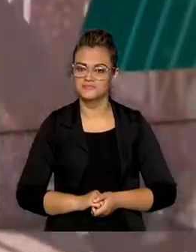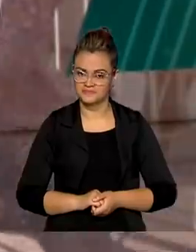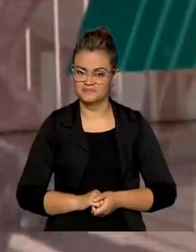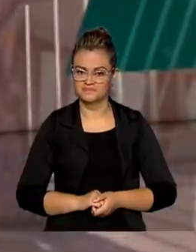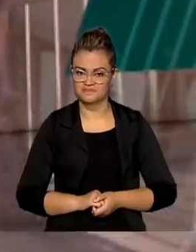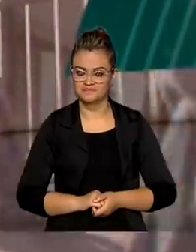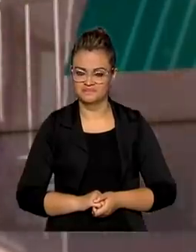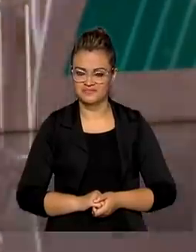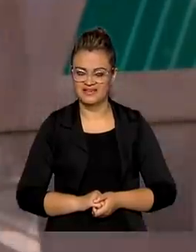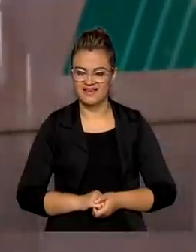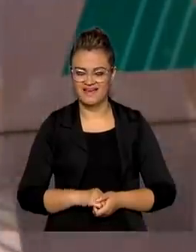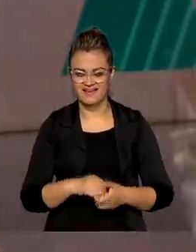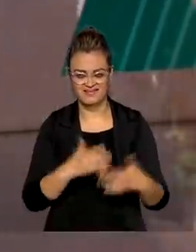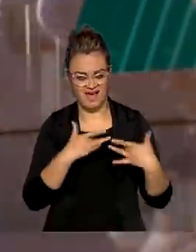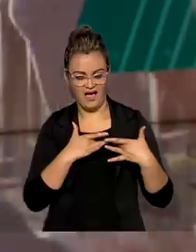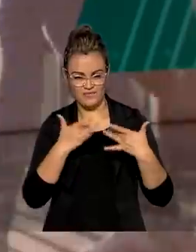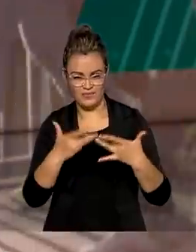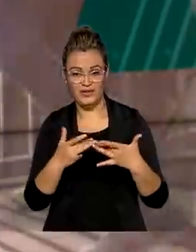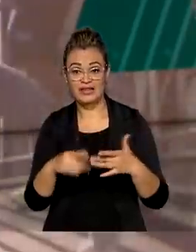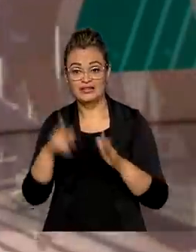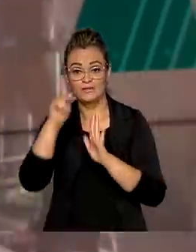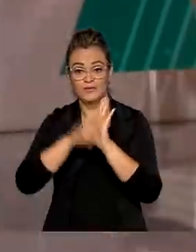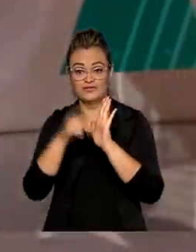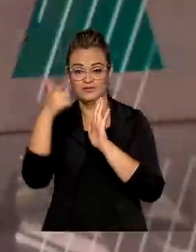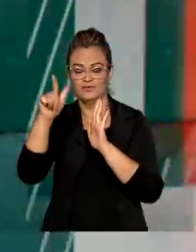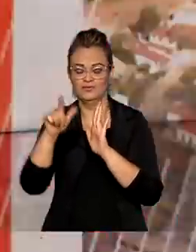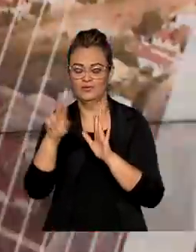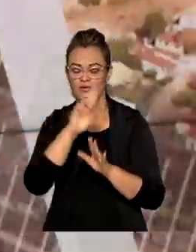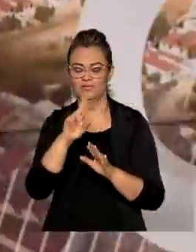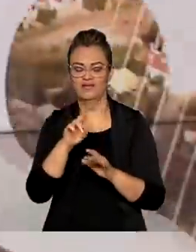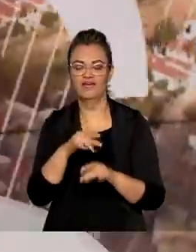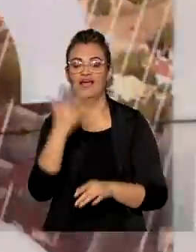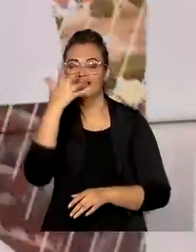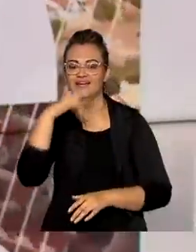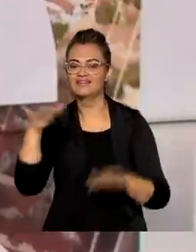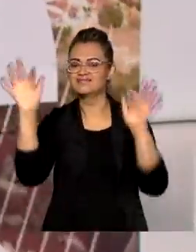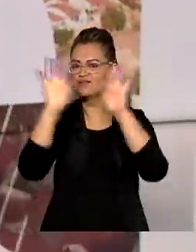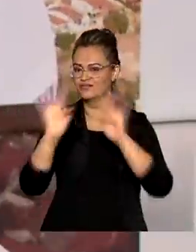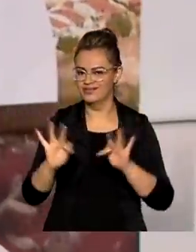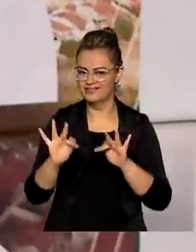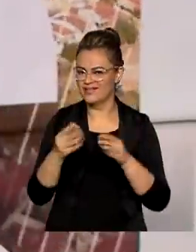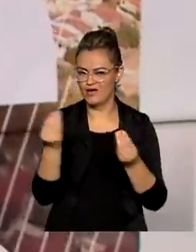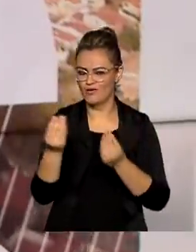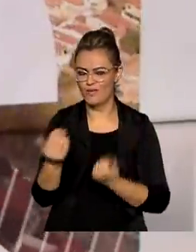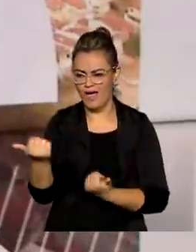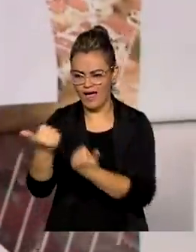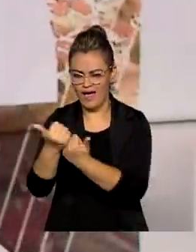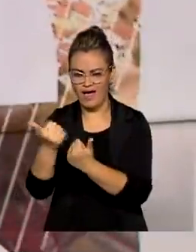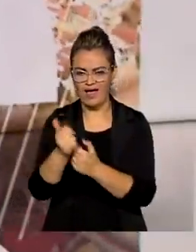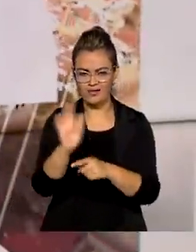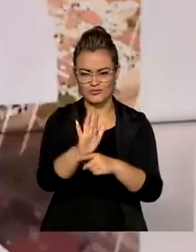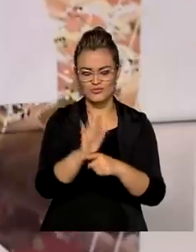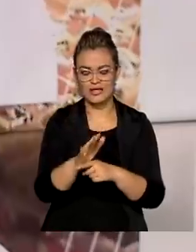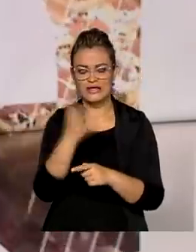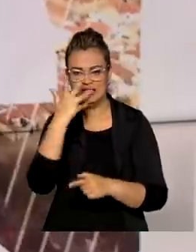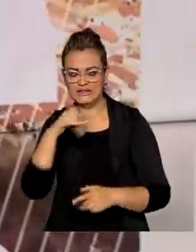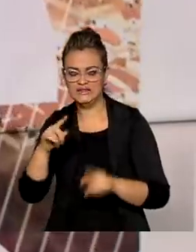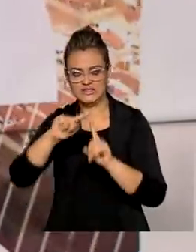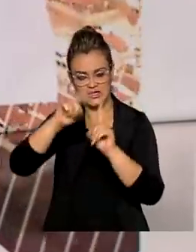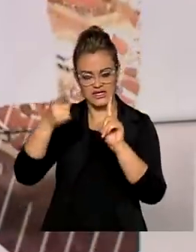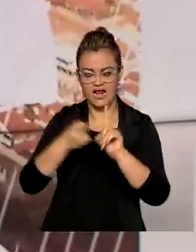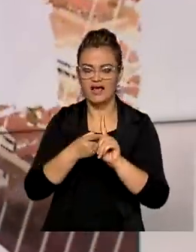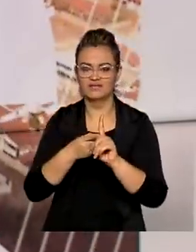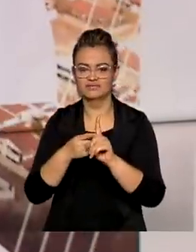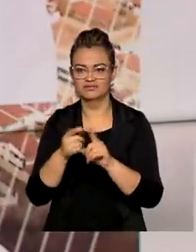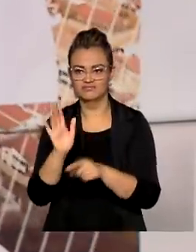E por falar em solidariedade, o programa Criança Feliz acompanhou mais de um milhão de crianças e gestantes em 2020, mesmo